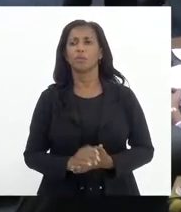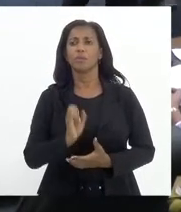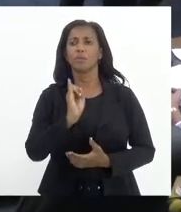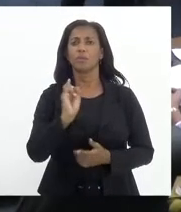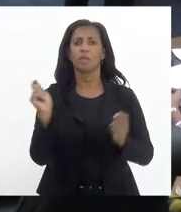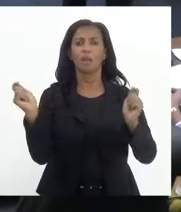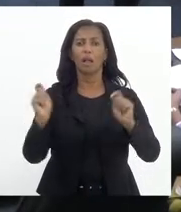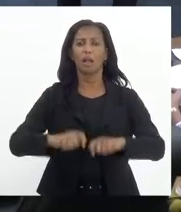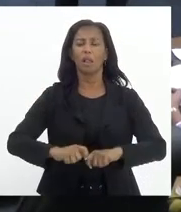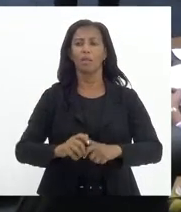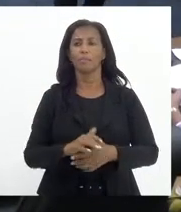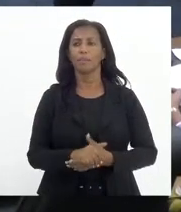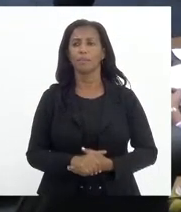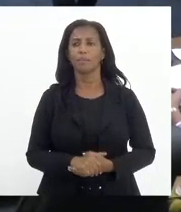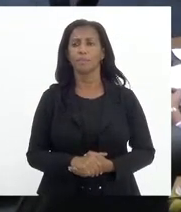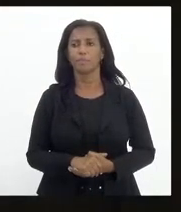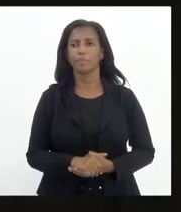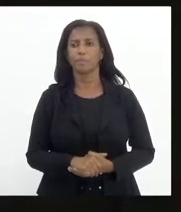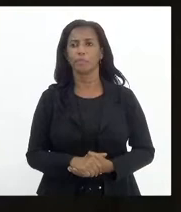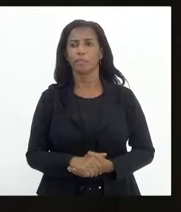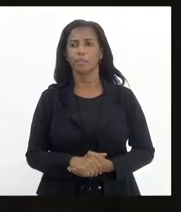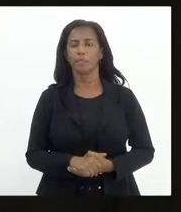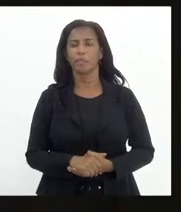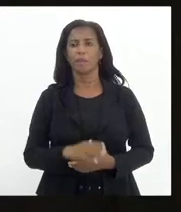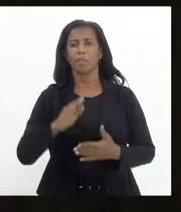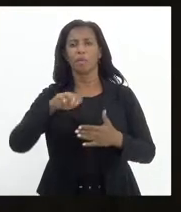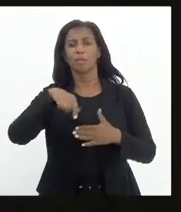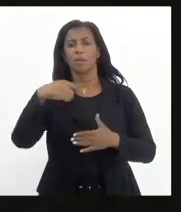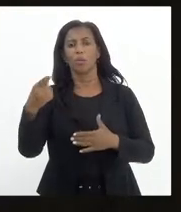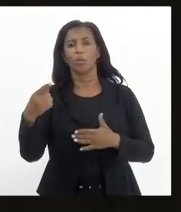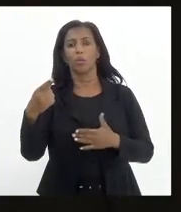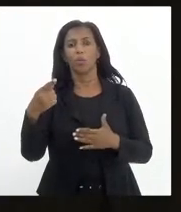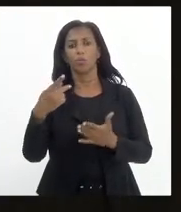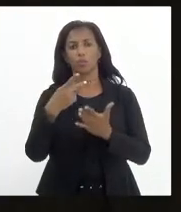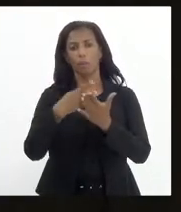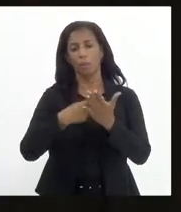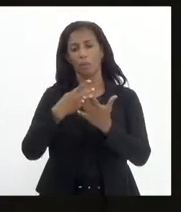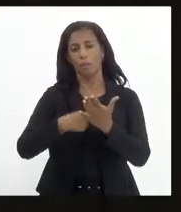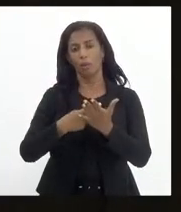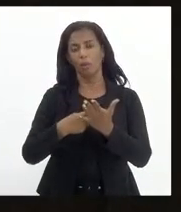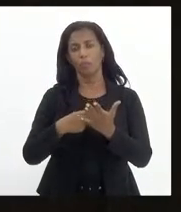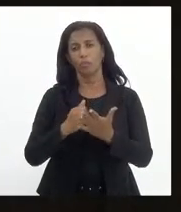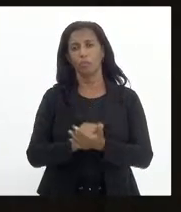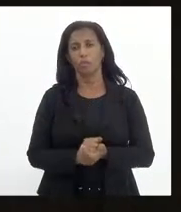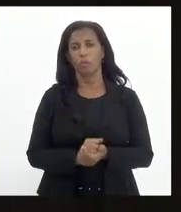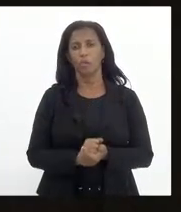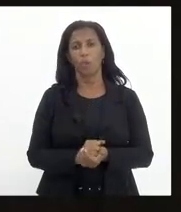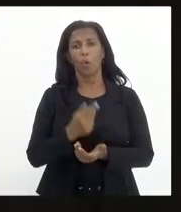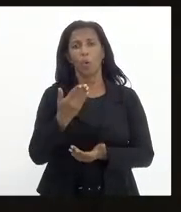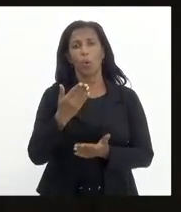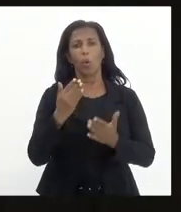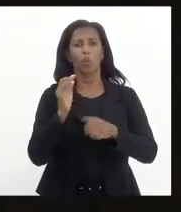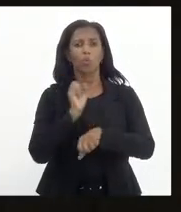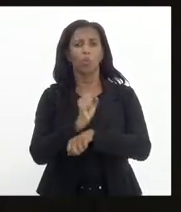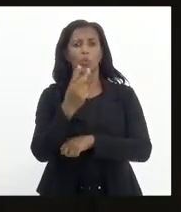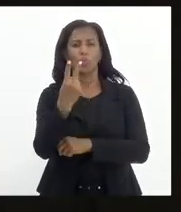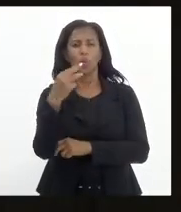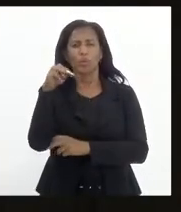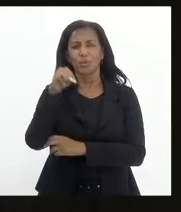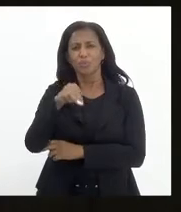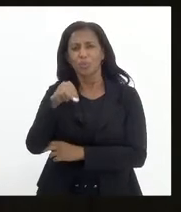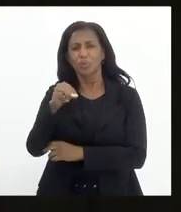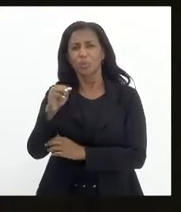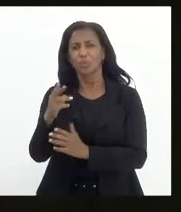passar o próximo projeto da pauta ou suspender os trabalhos por dois minutos, só para acertar